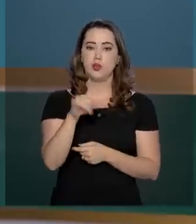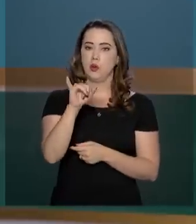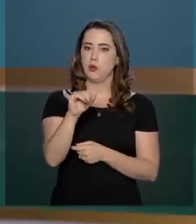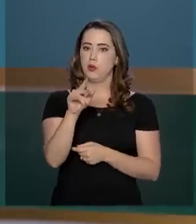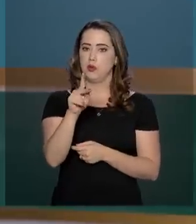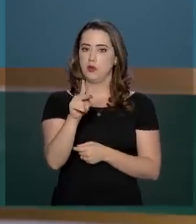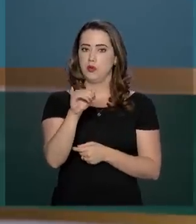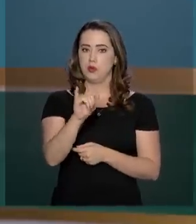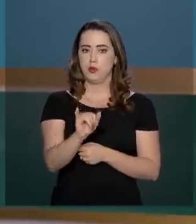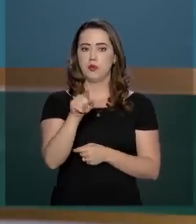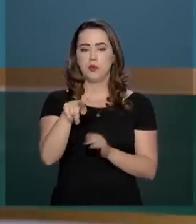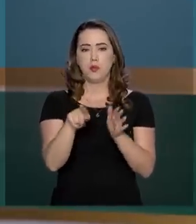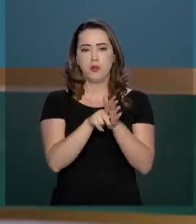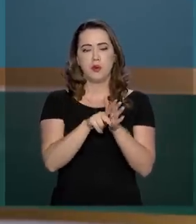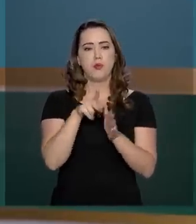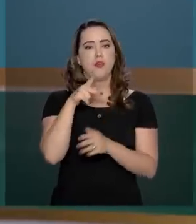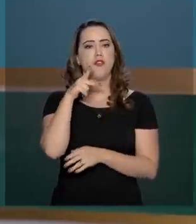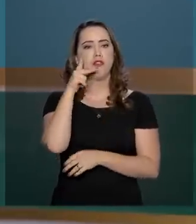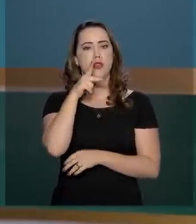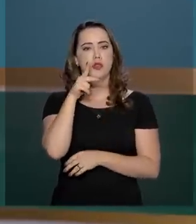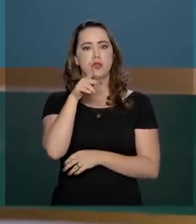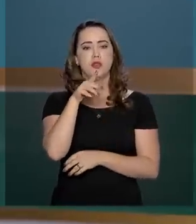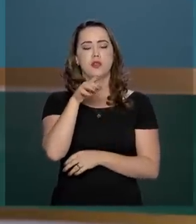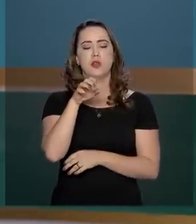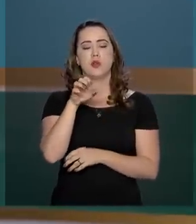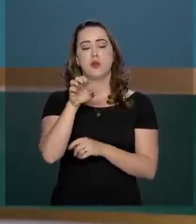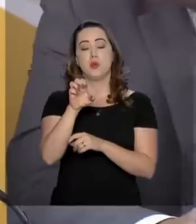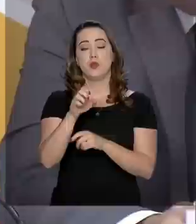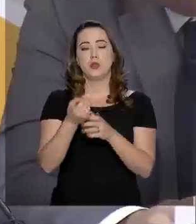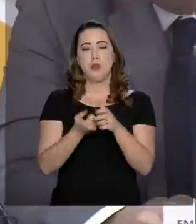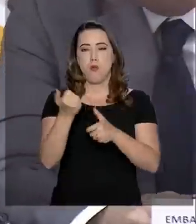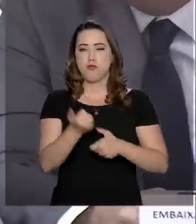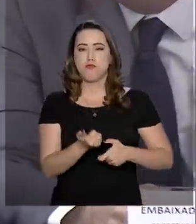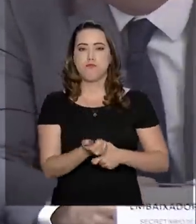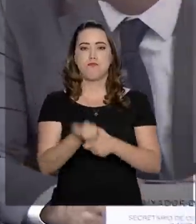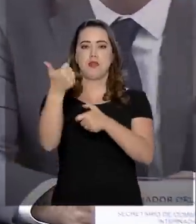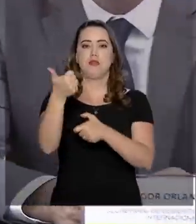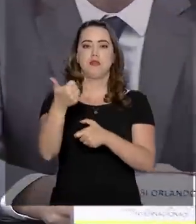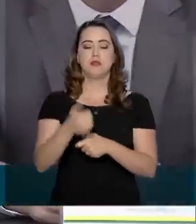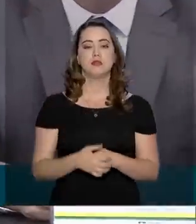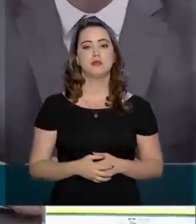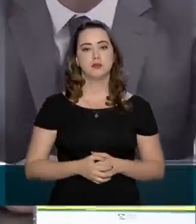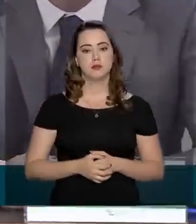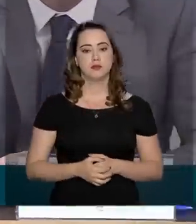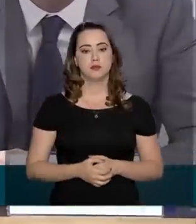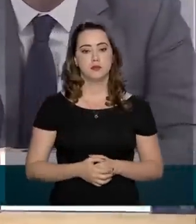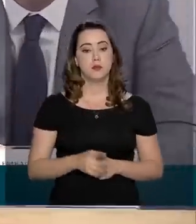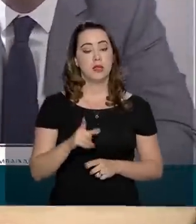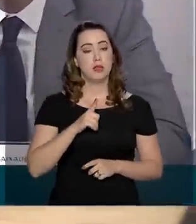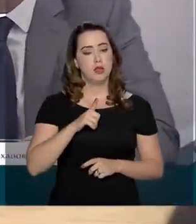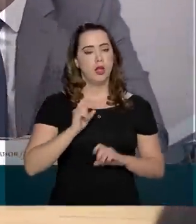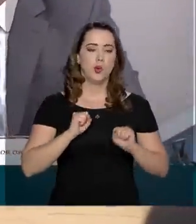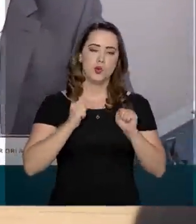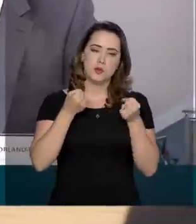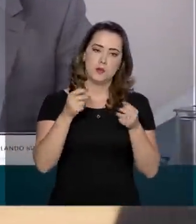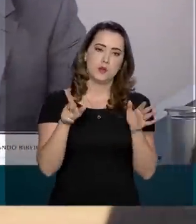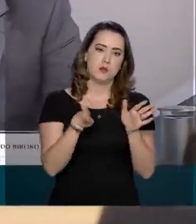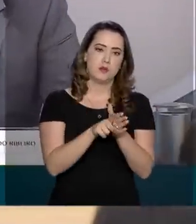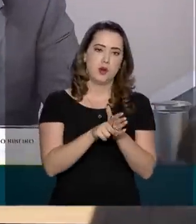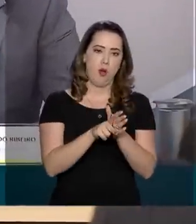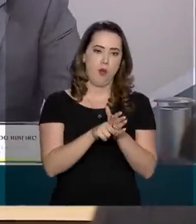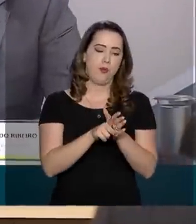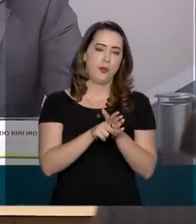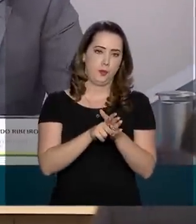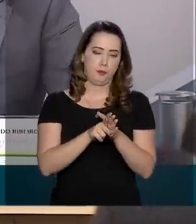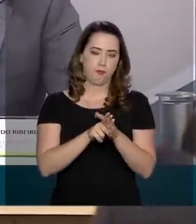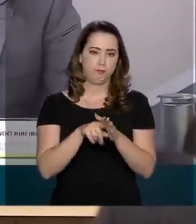imposto que incide sobre os vinhos e espumantes. Tem um esforço internamente que, e aí